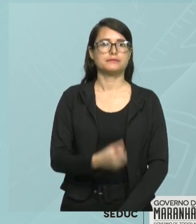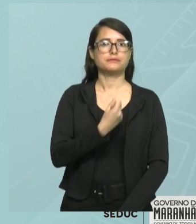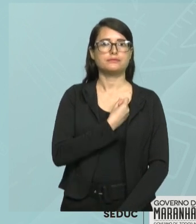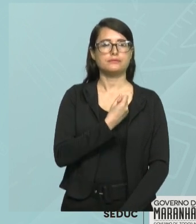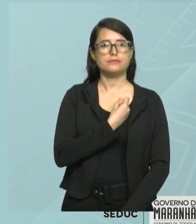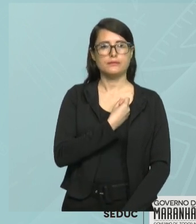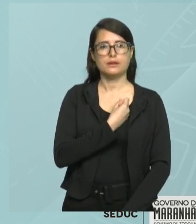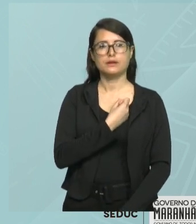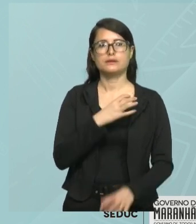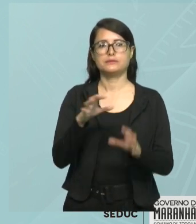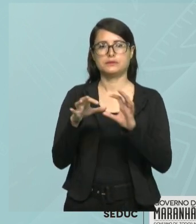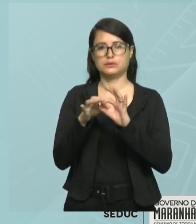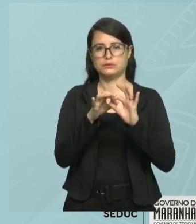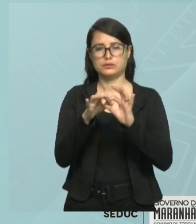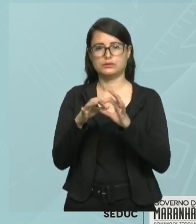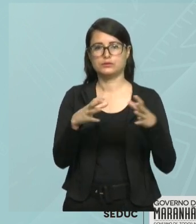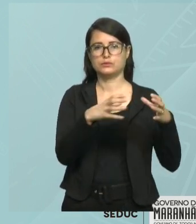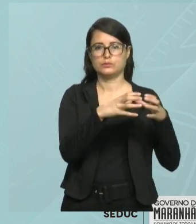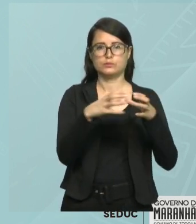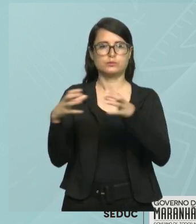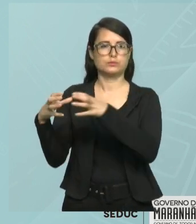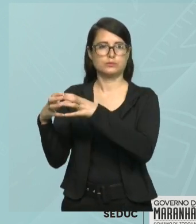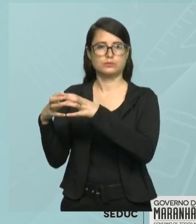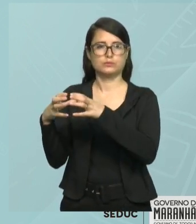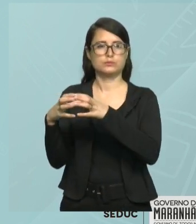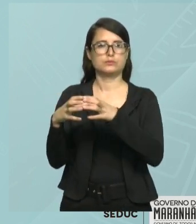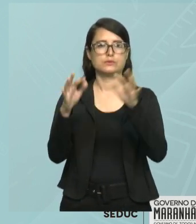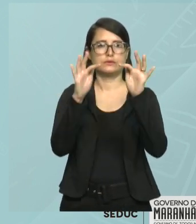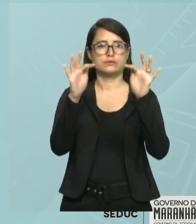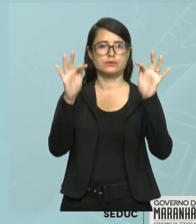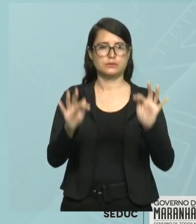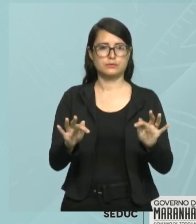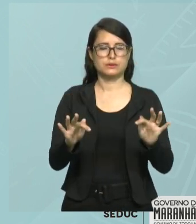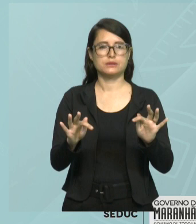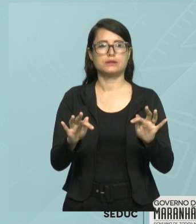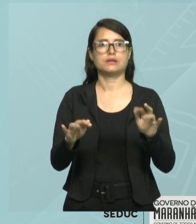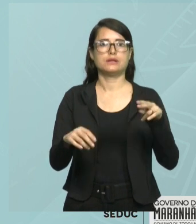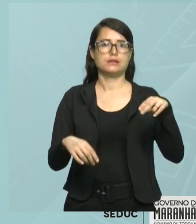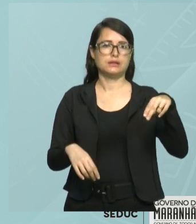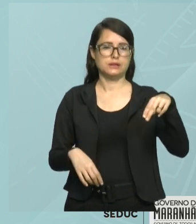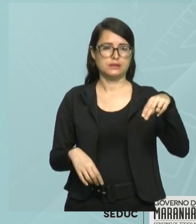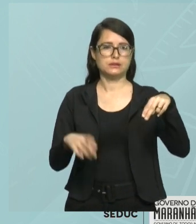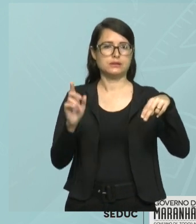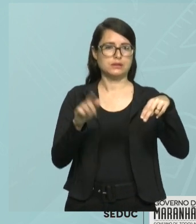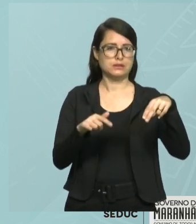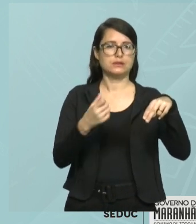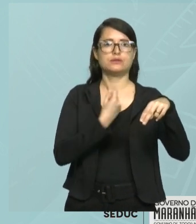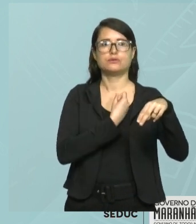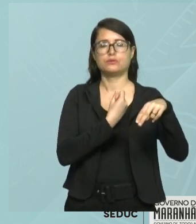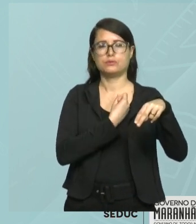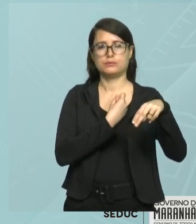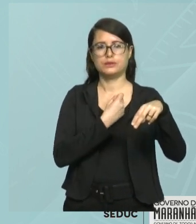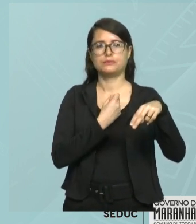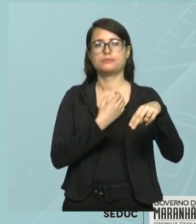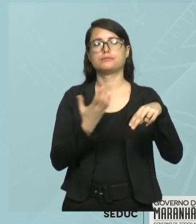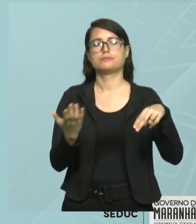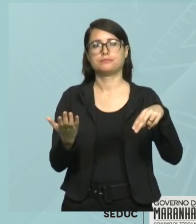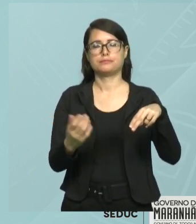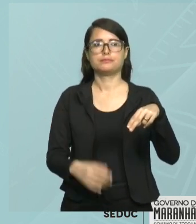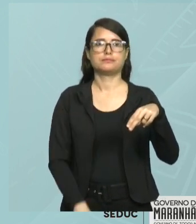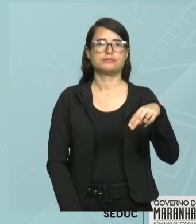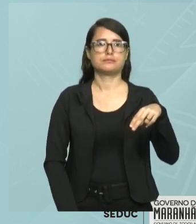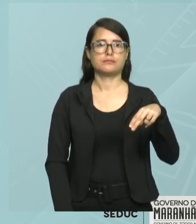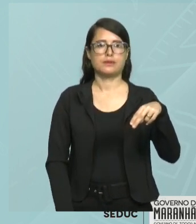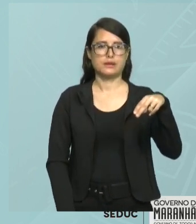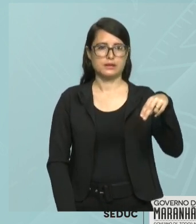elementos da união de dois conjuntos é dado pela seguinte forma, onde o n vai ser número de elementos. Então, por exemplo,